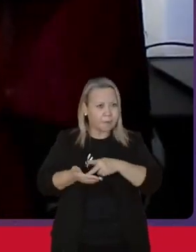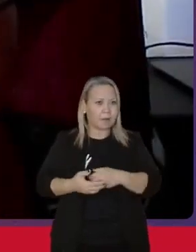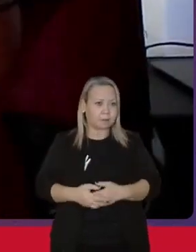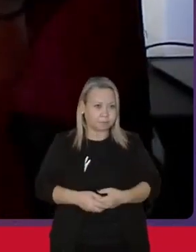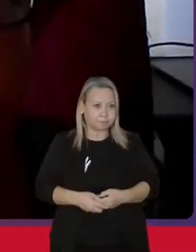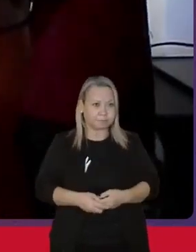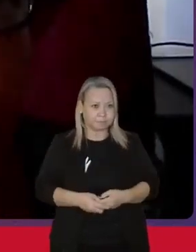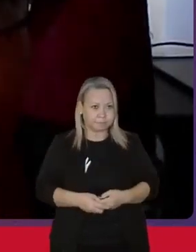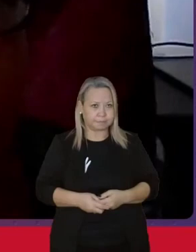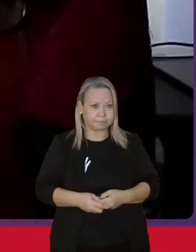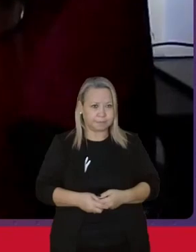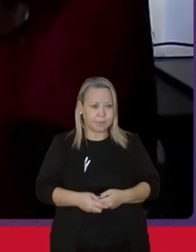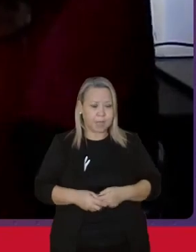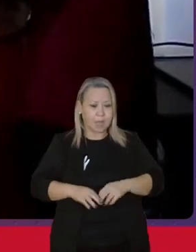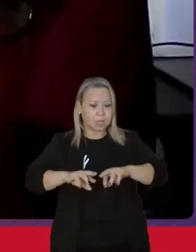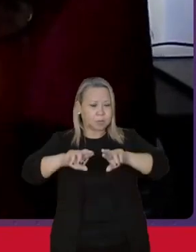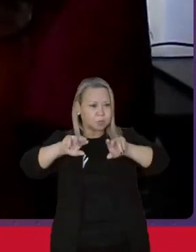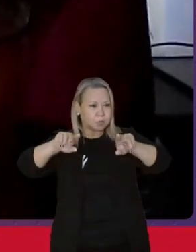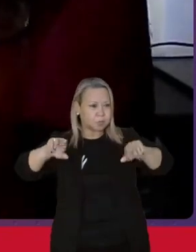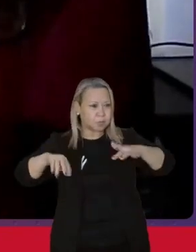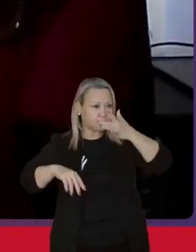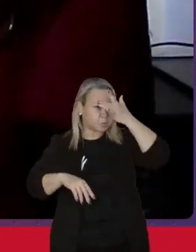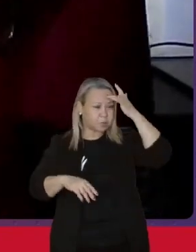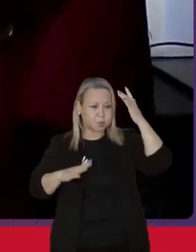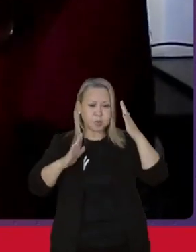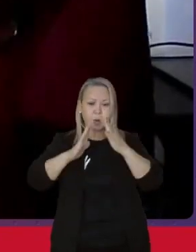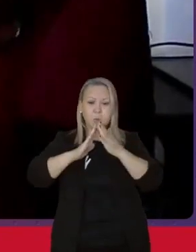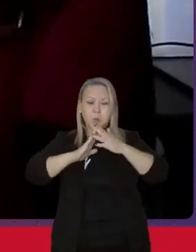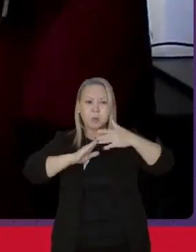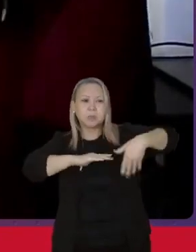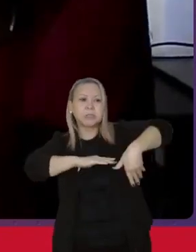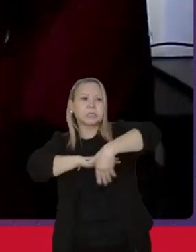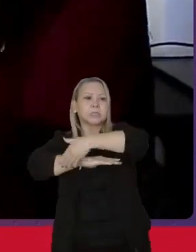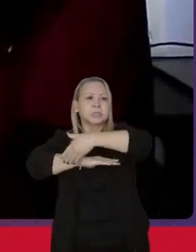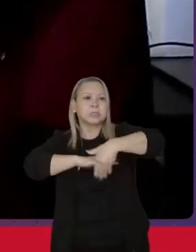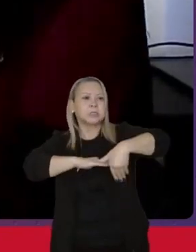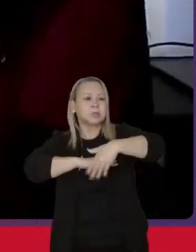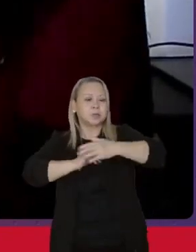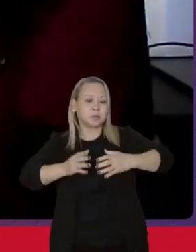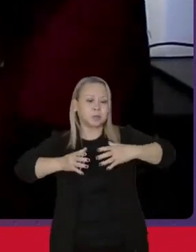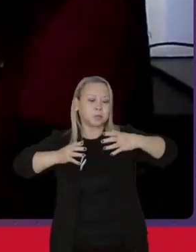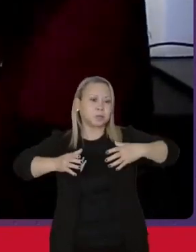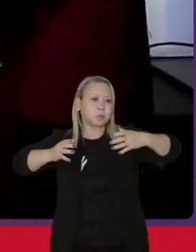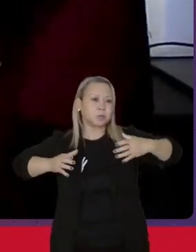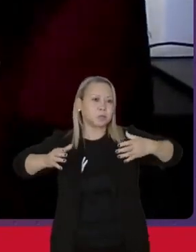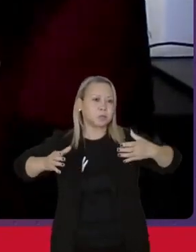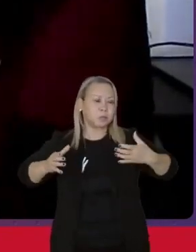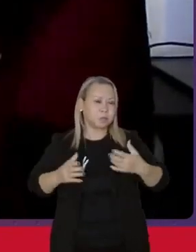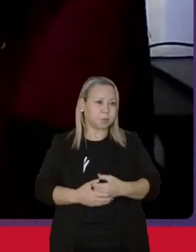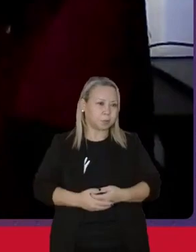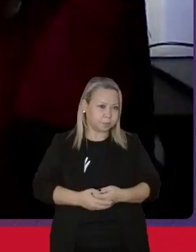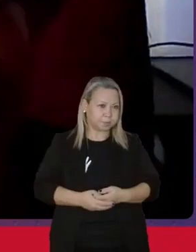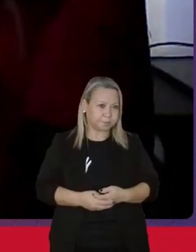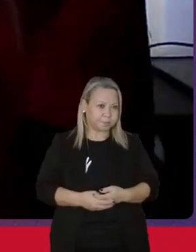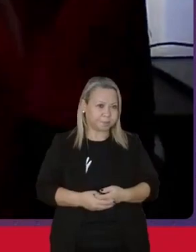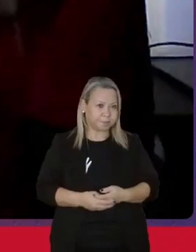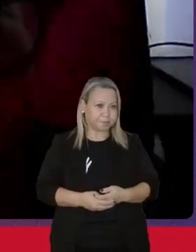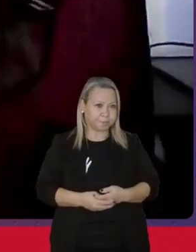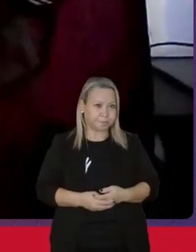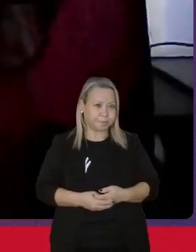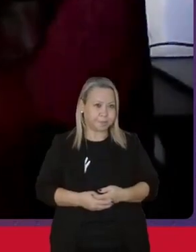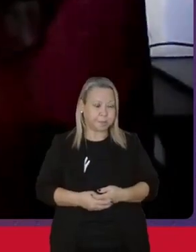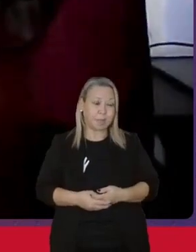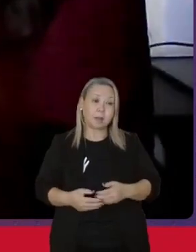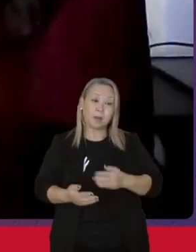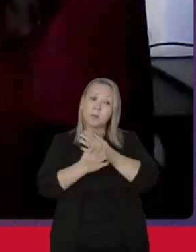O número de pessoas morando nas ruas aumentou drasticamente. Pelo